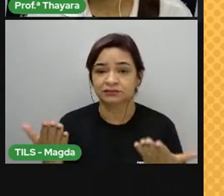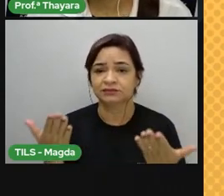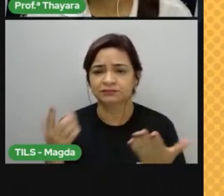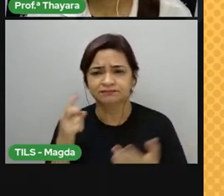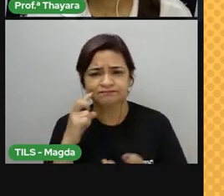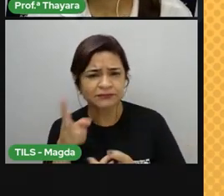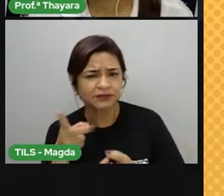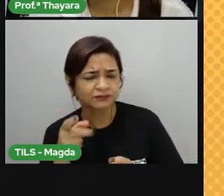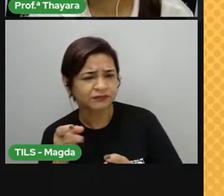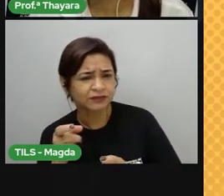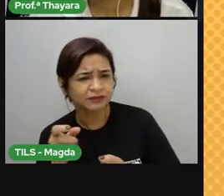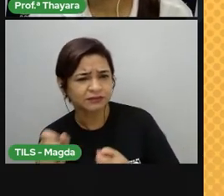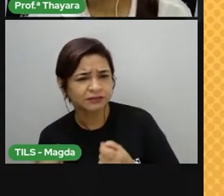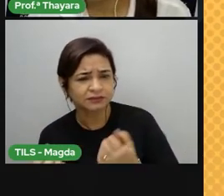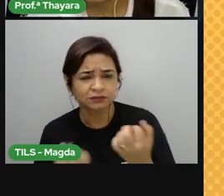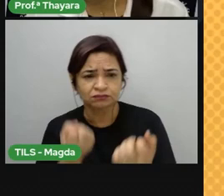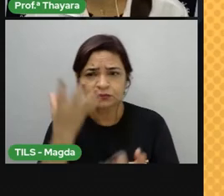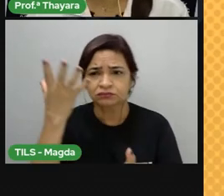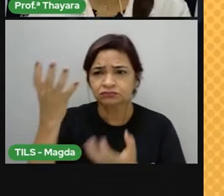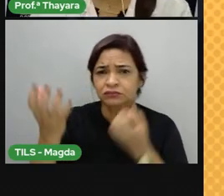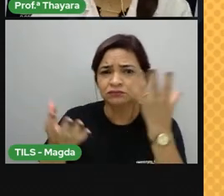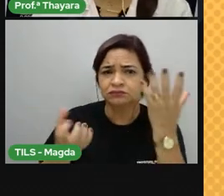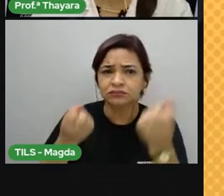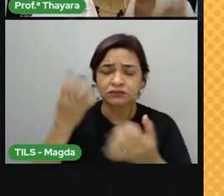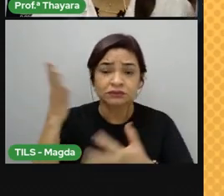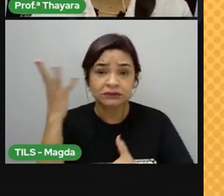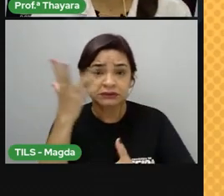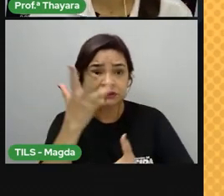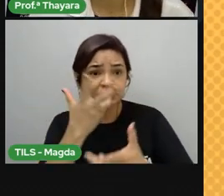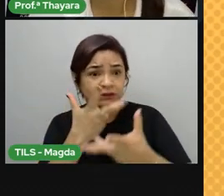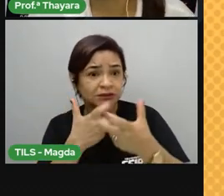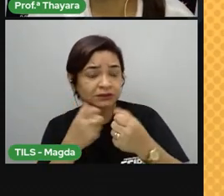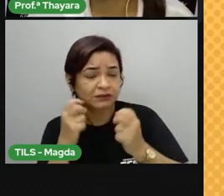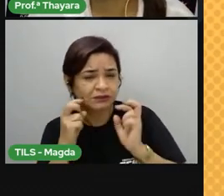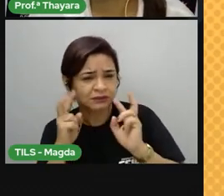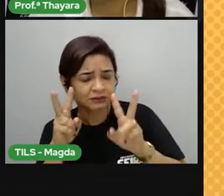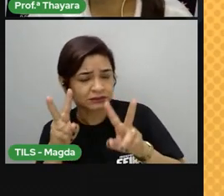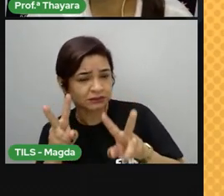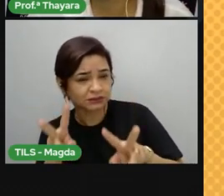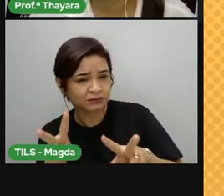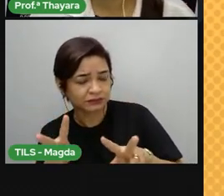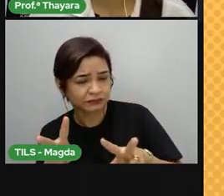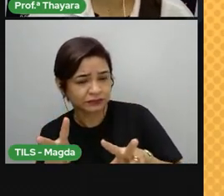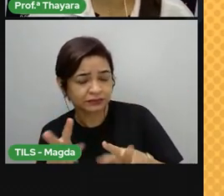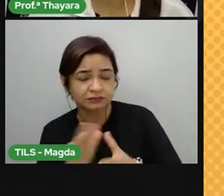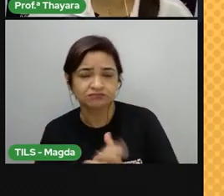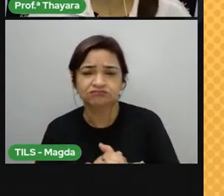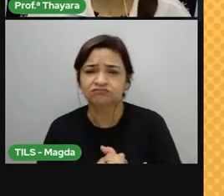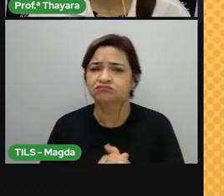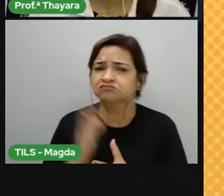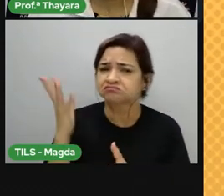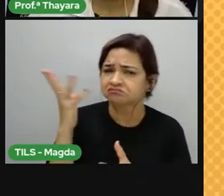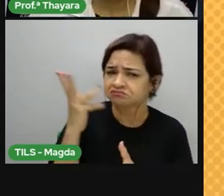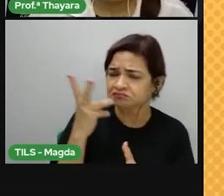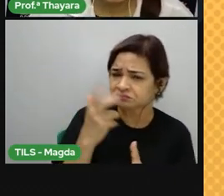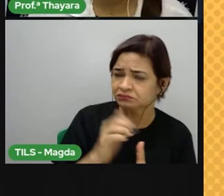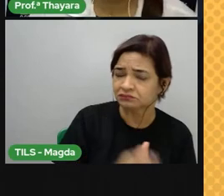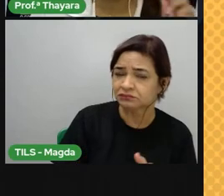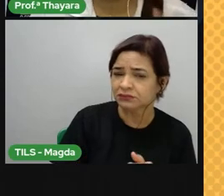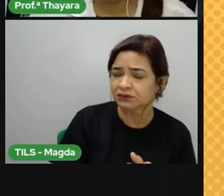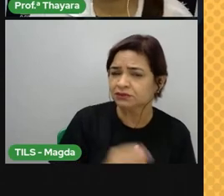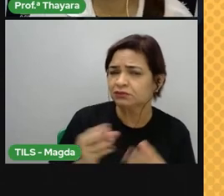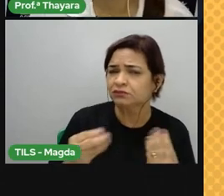vendo o que é que esses fogos de artifício, né, que são bonitos, que a gente vê, geralmente, no final do ano, tem a ver com essas rochas e